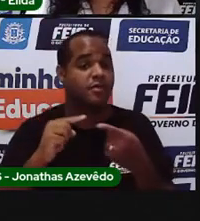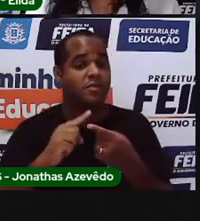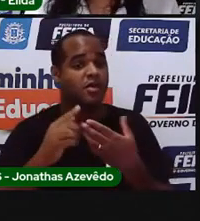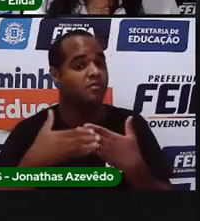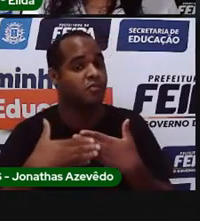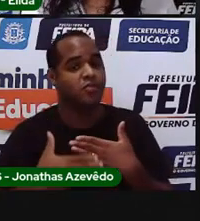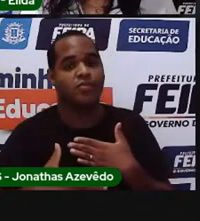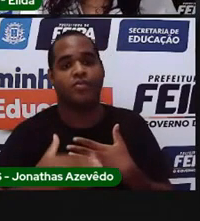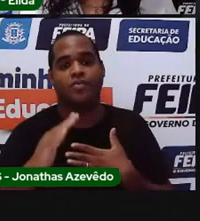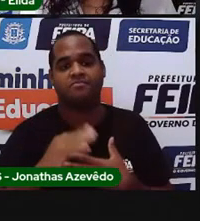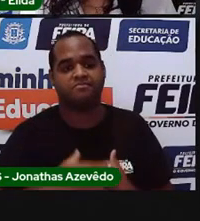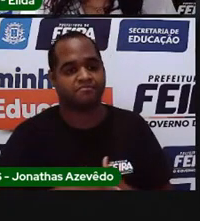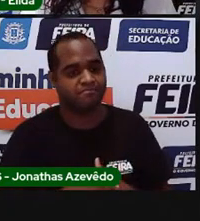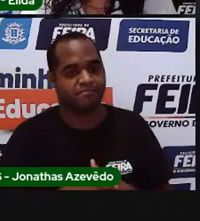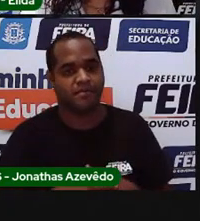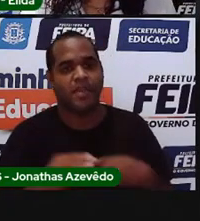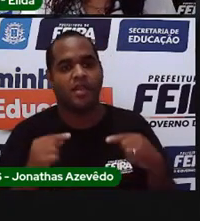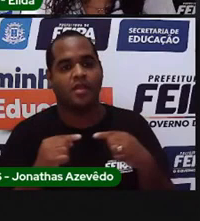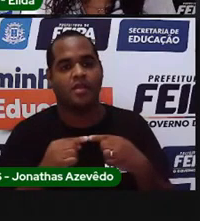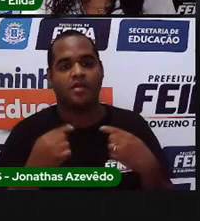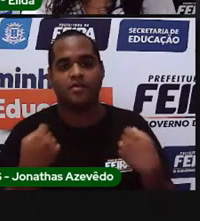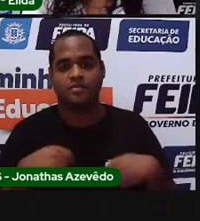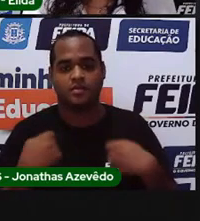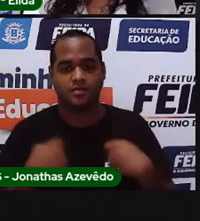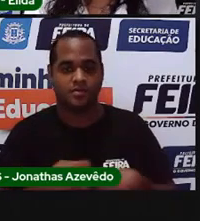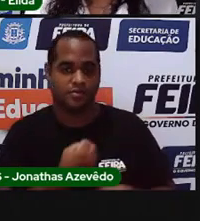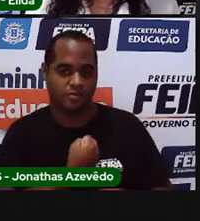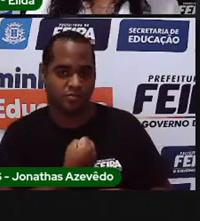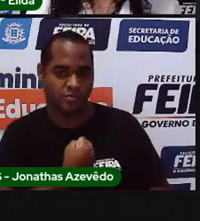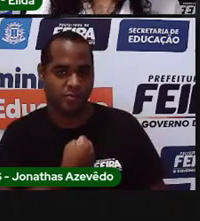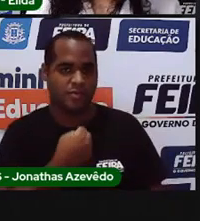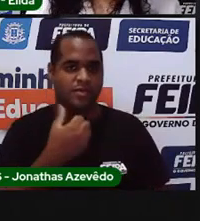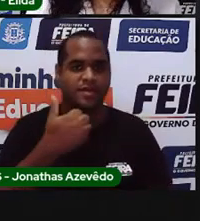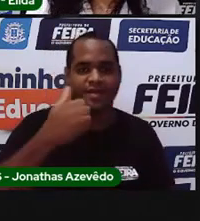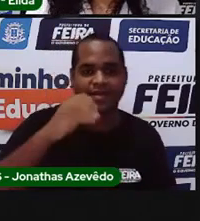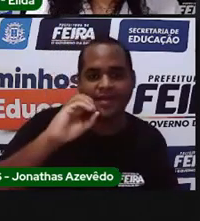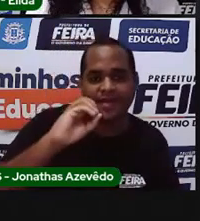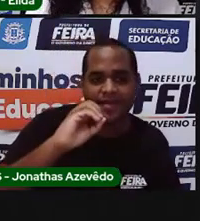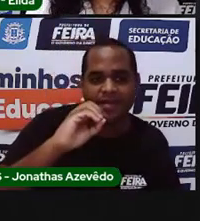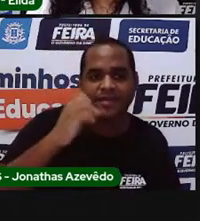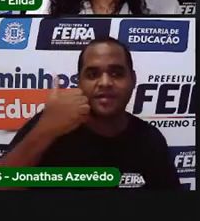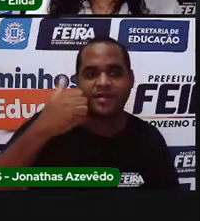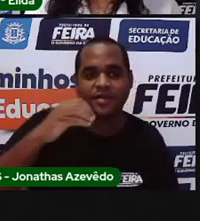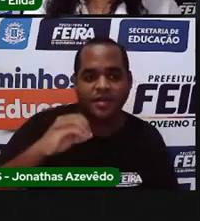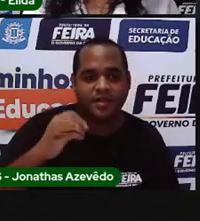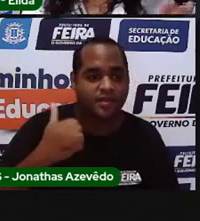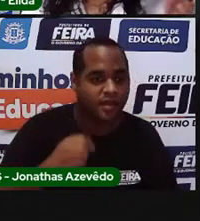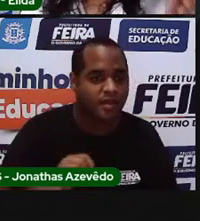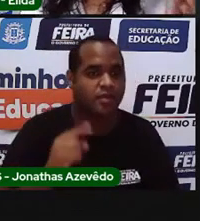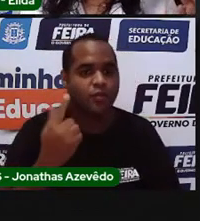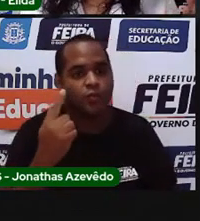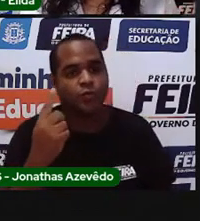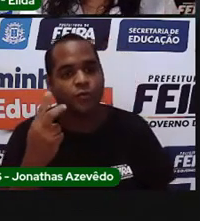diante. Sempre começando com uma dezena e a sua unidade.